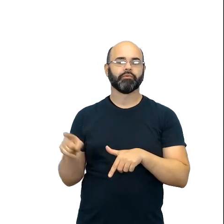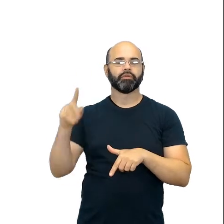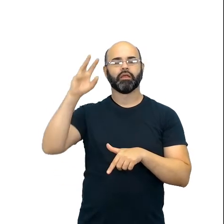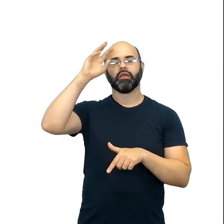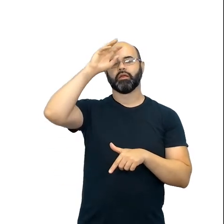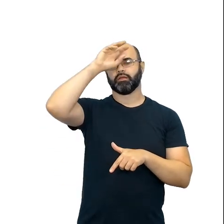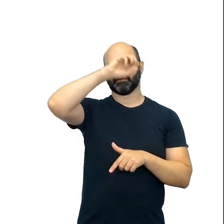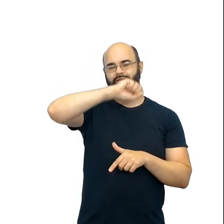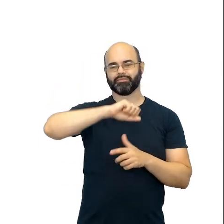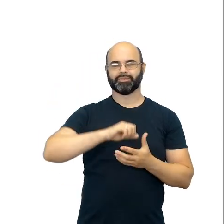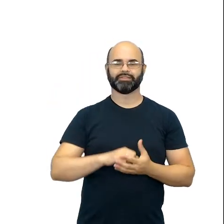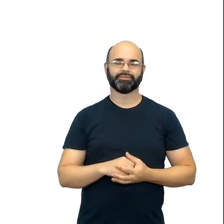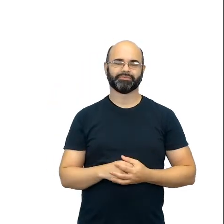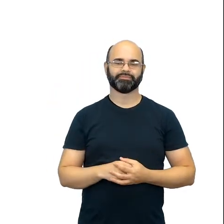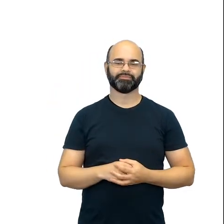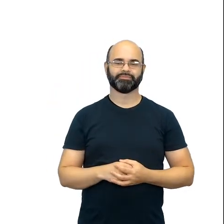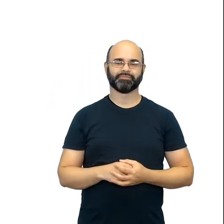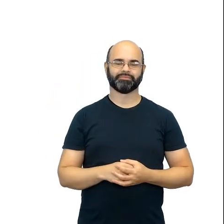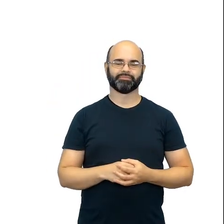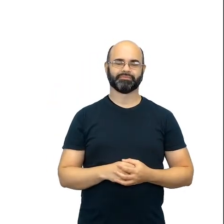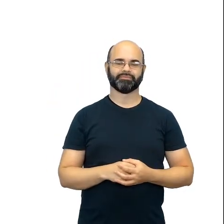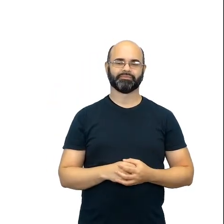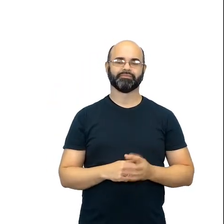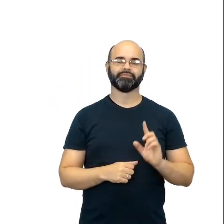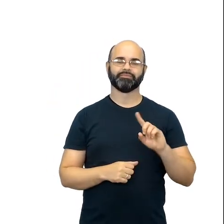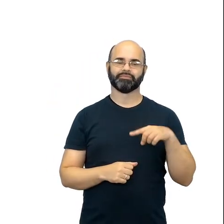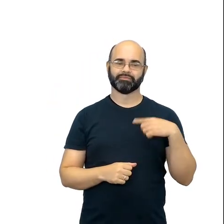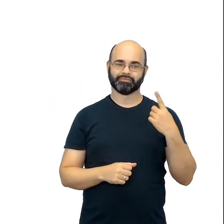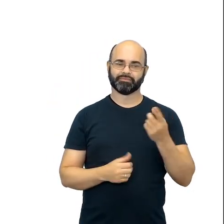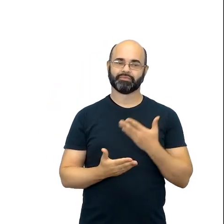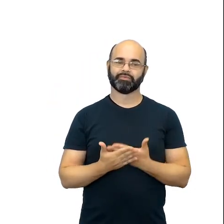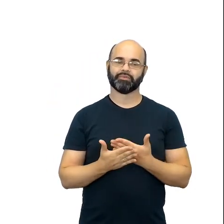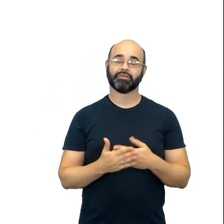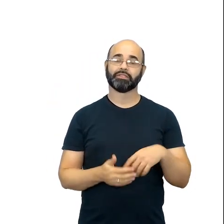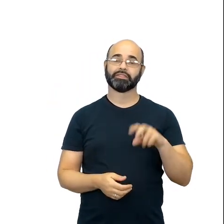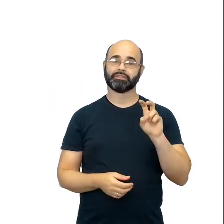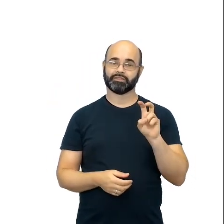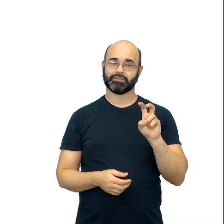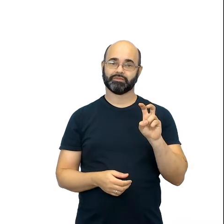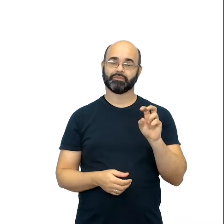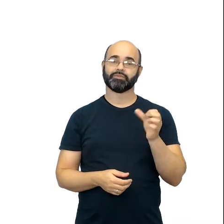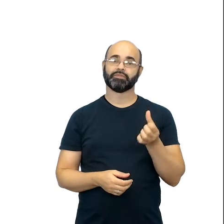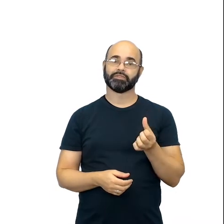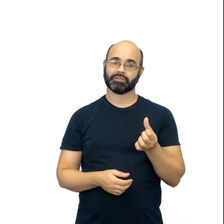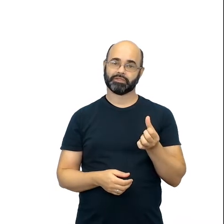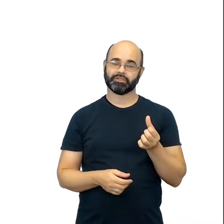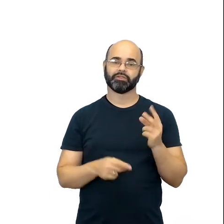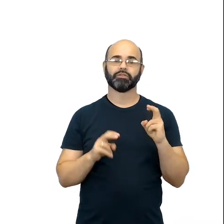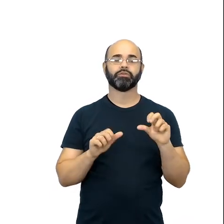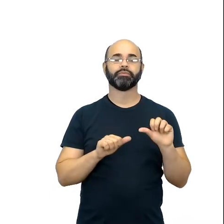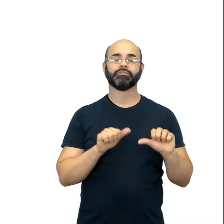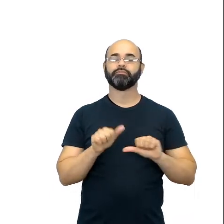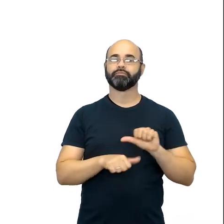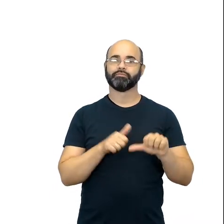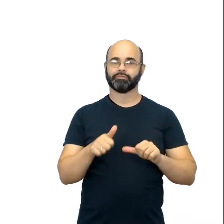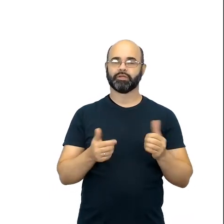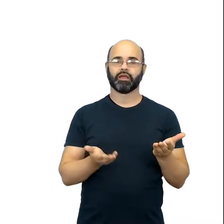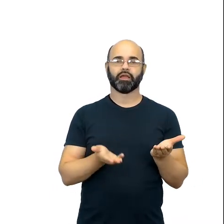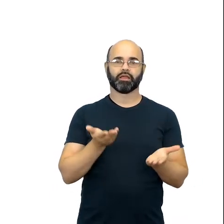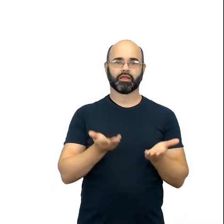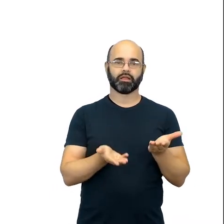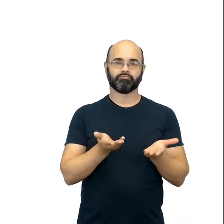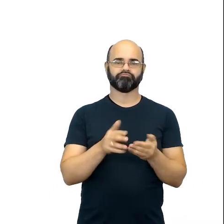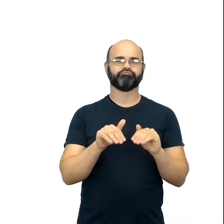dele, tá? E depois, na aula 5 e 6, a proposta é falar sobre alteração no estado de equilíbrio.